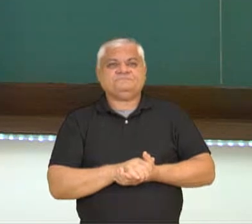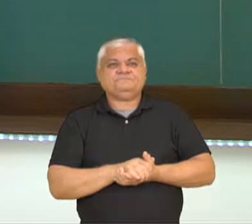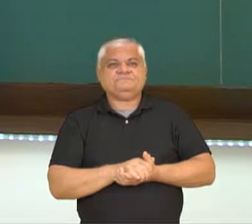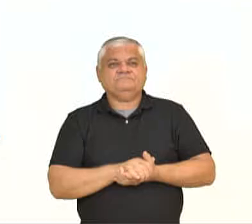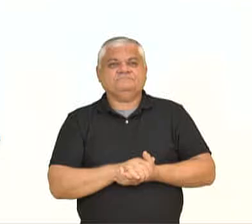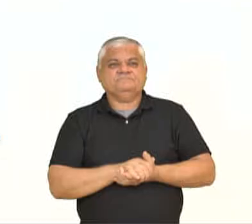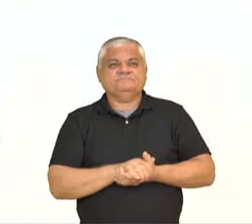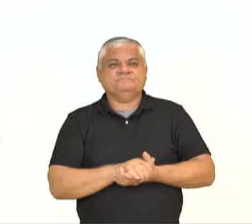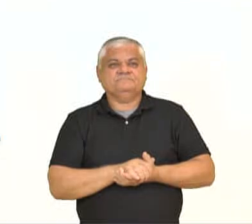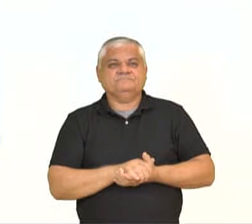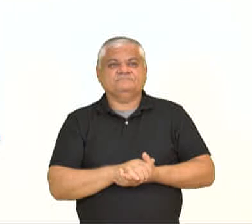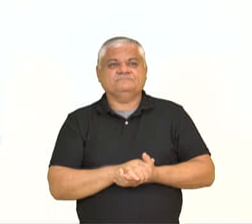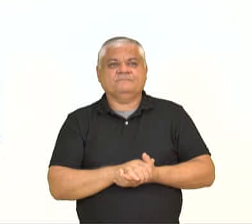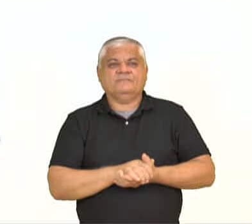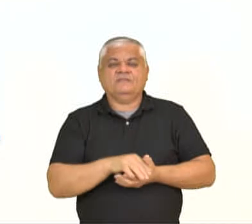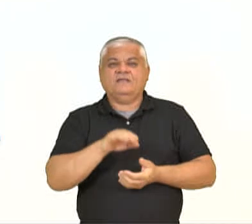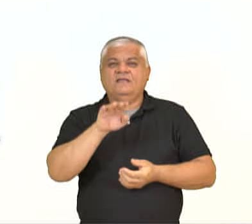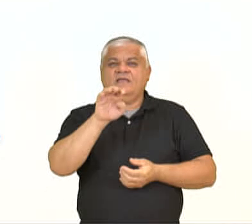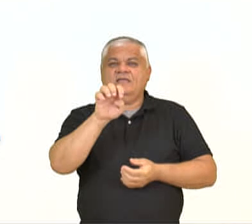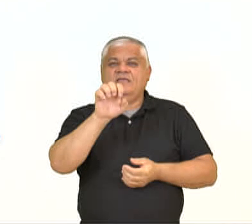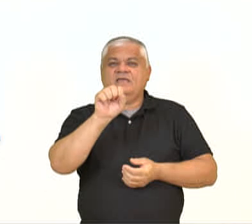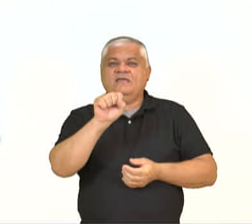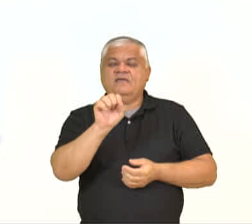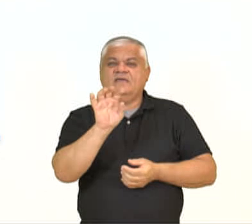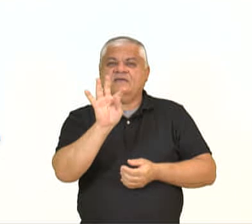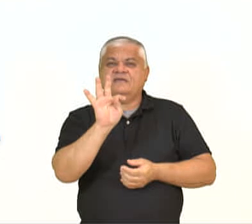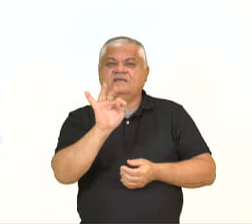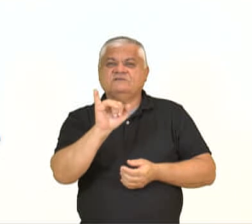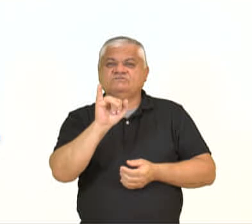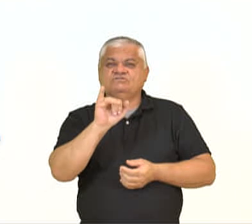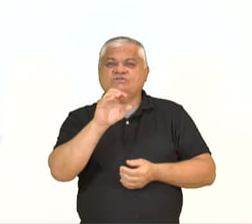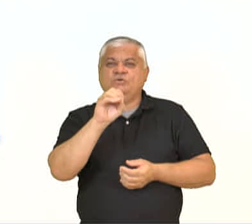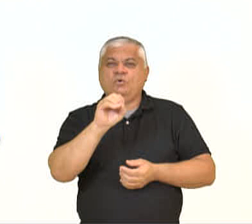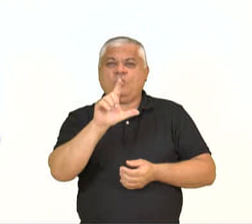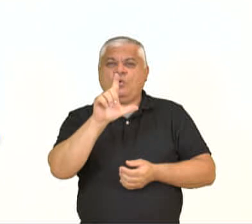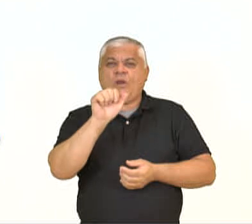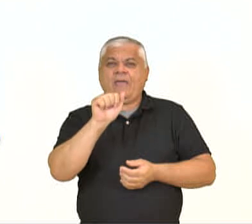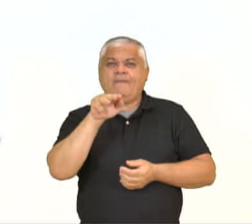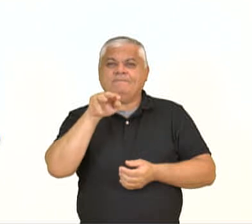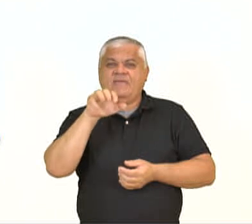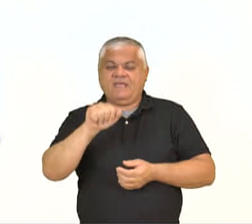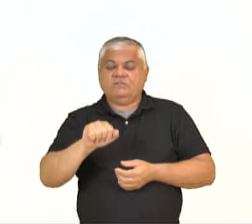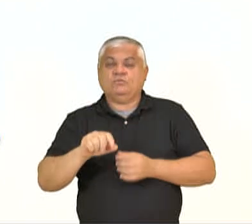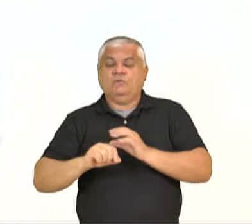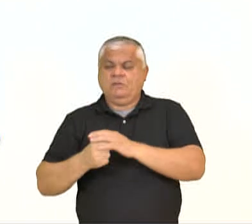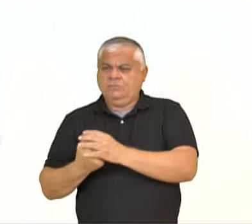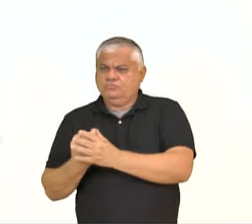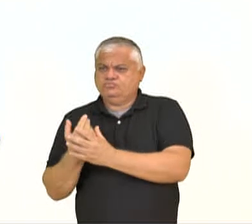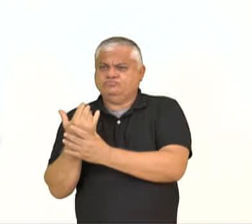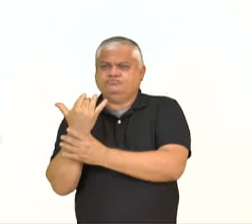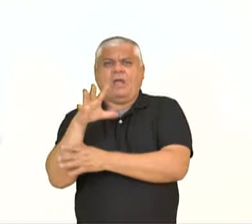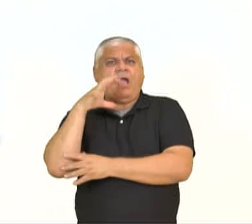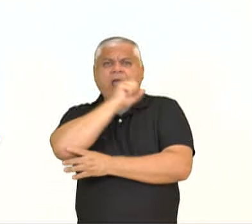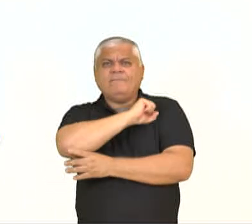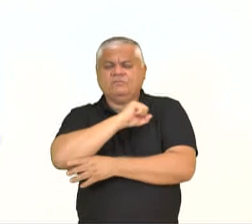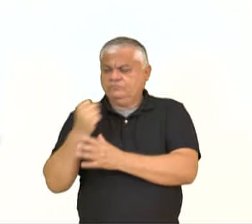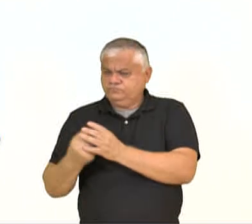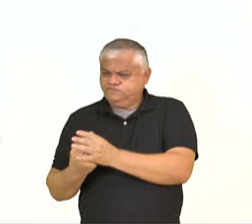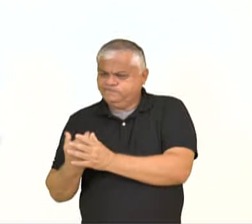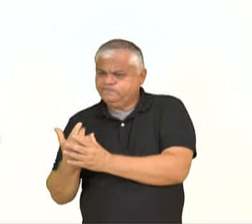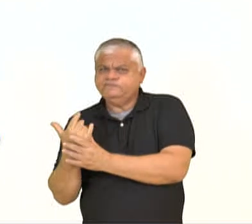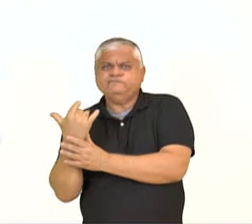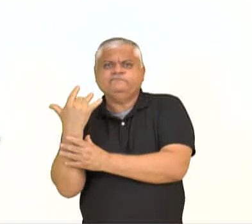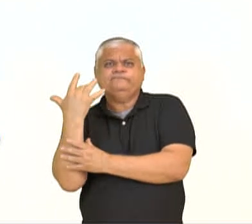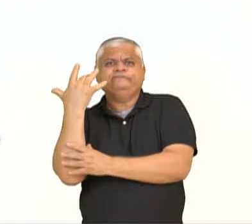O estiolamento, o que significa isso? É quando as plantas, elas acabam crescendo muito rápido e as